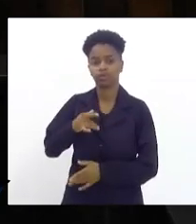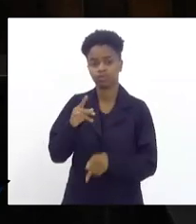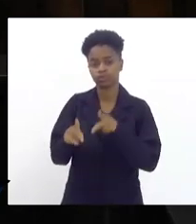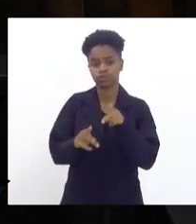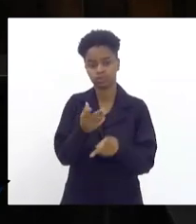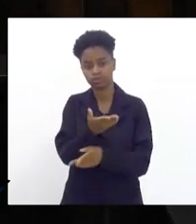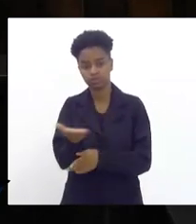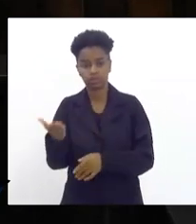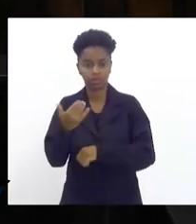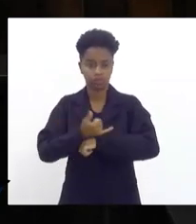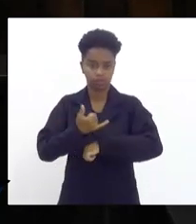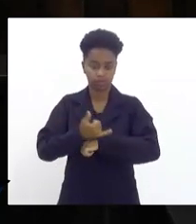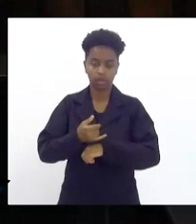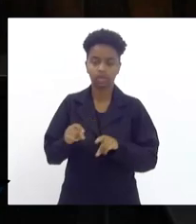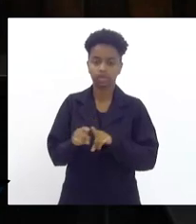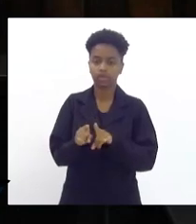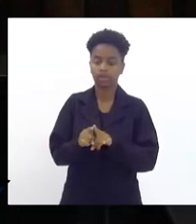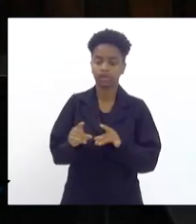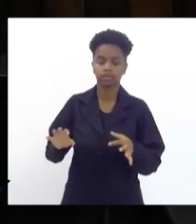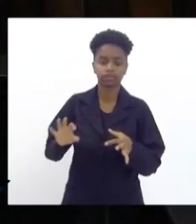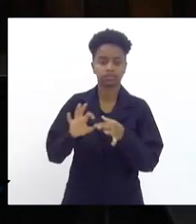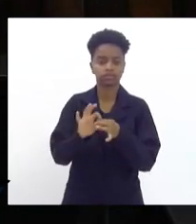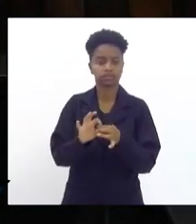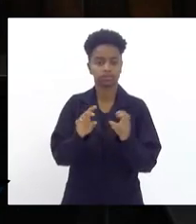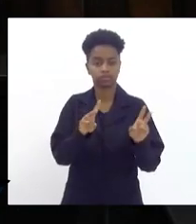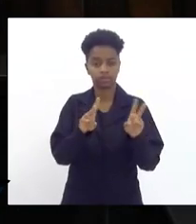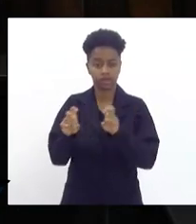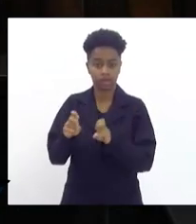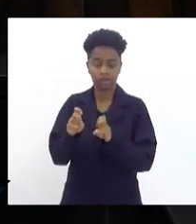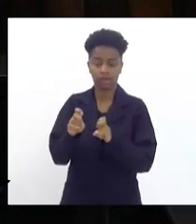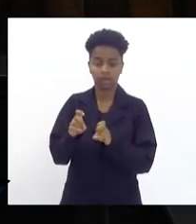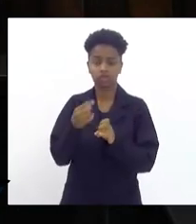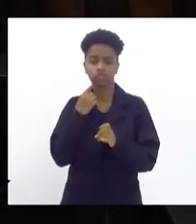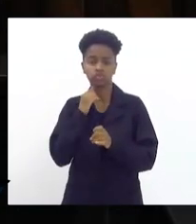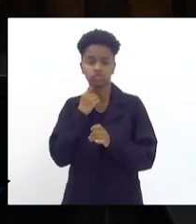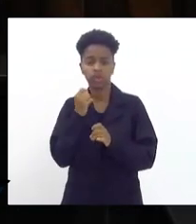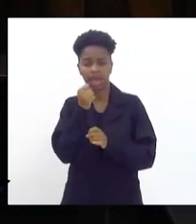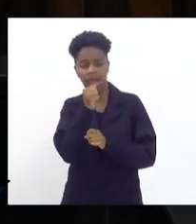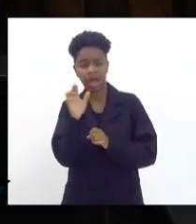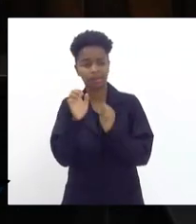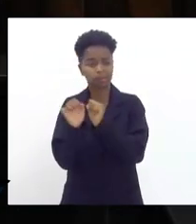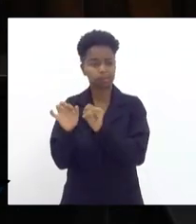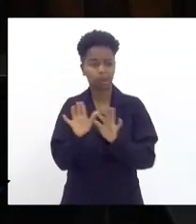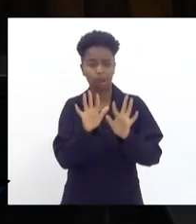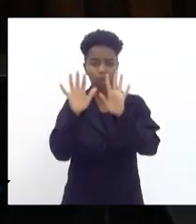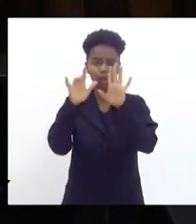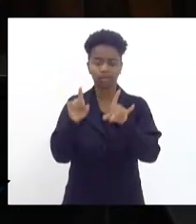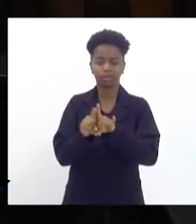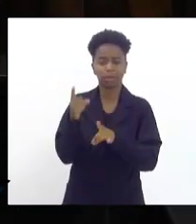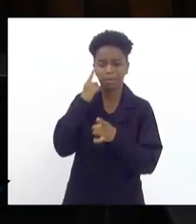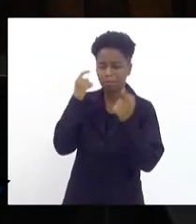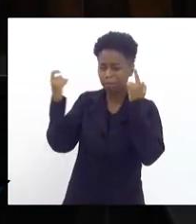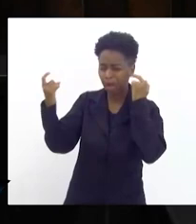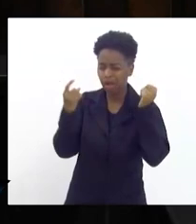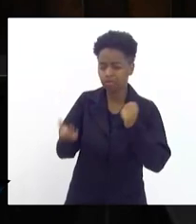de Volta Redonda no que tange a poluição atmosférica e a poluição sonora.